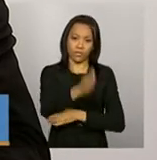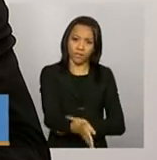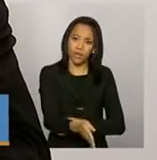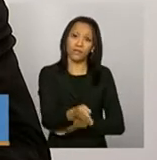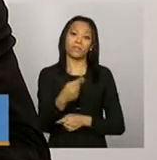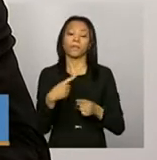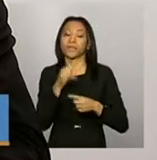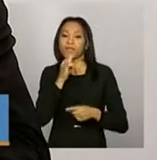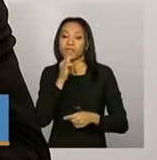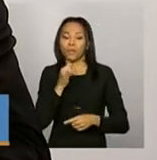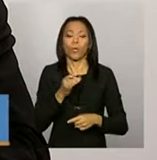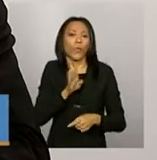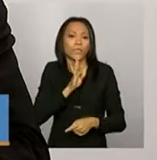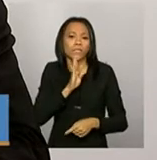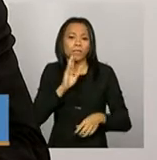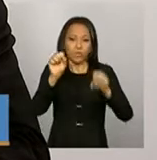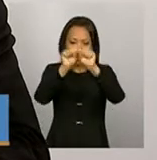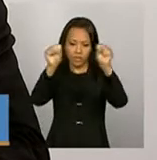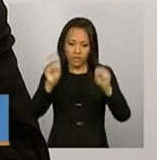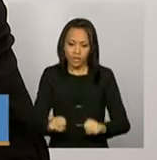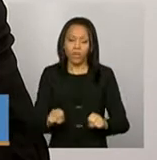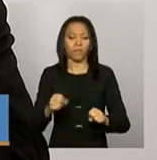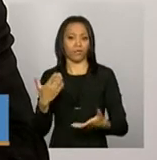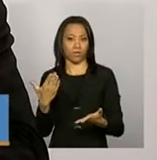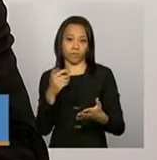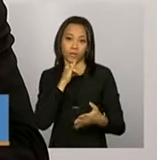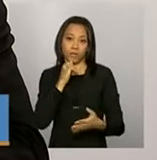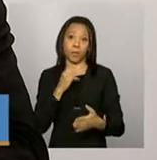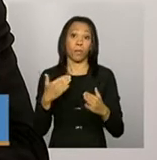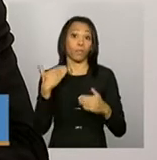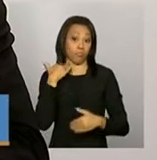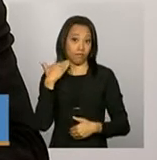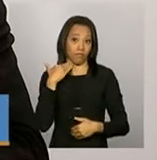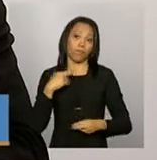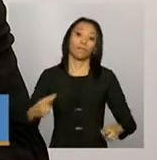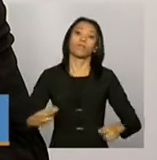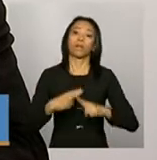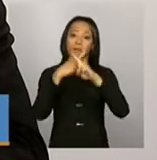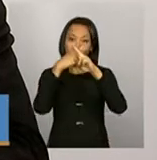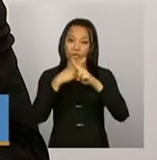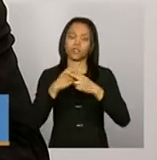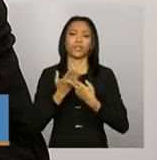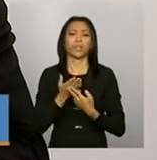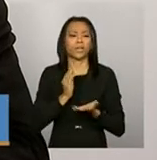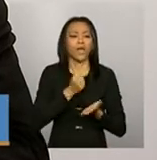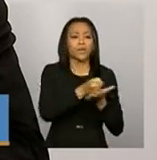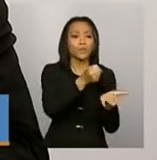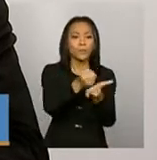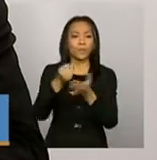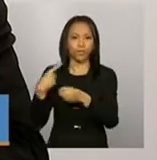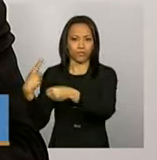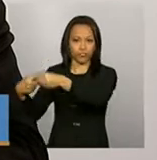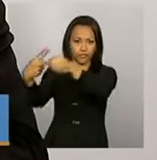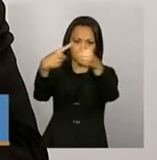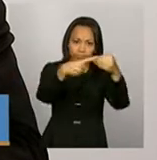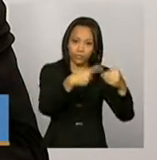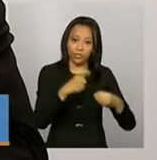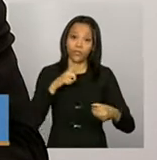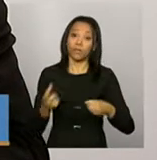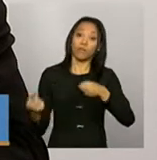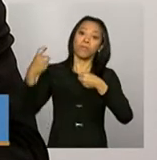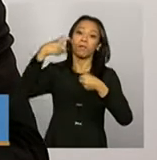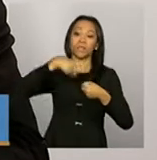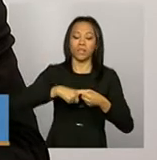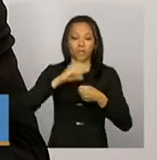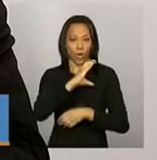de sistemas via Caixa Econômica Federal, que é oferecida diretamente aos municípios com a parceria na